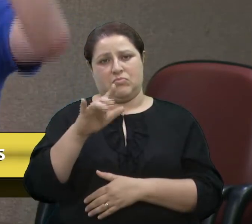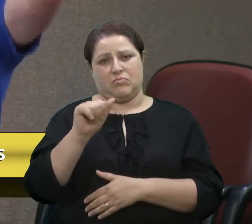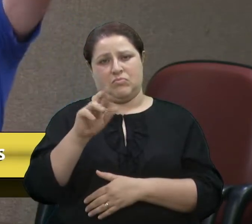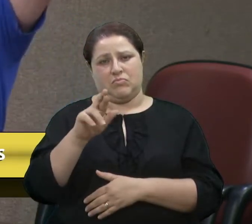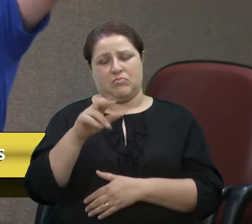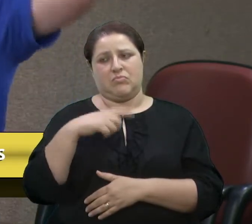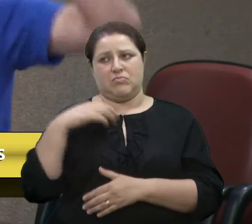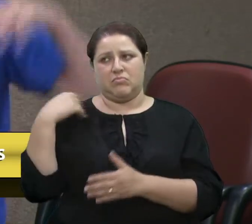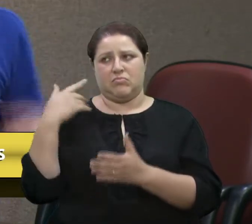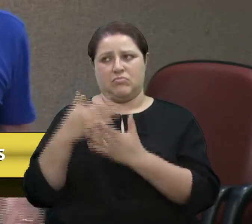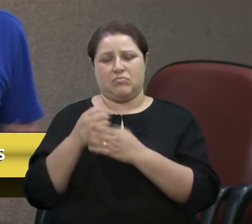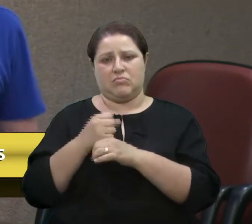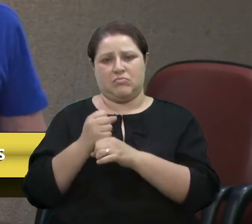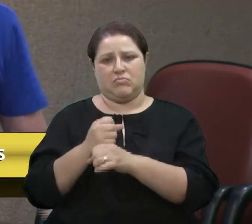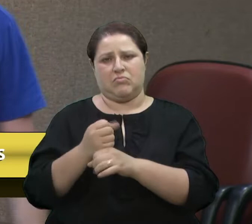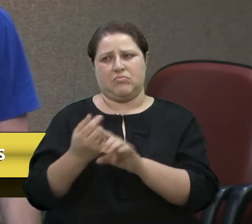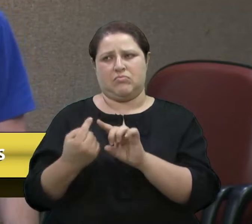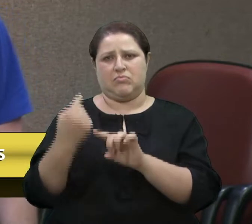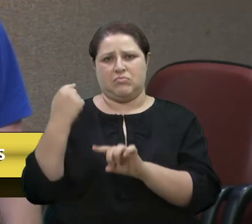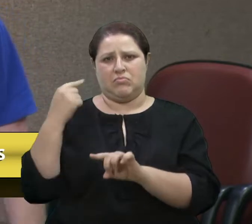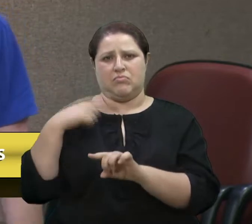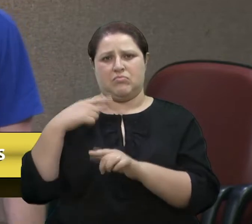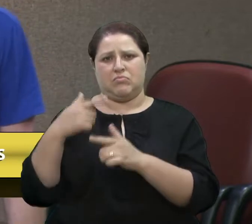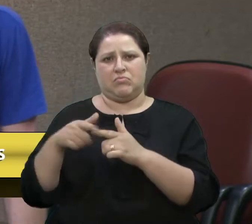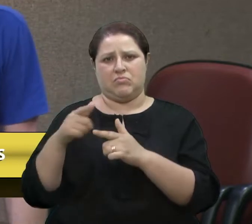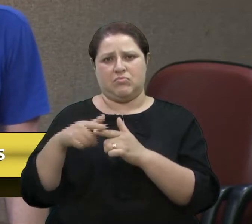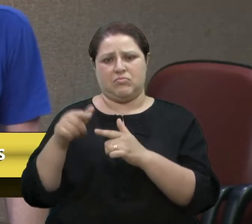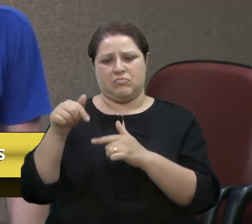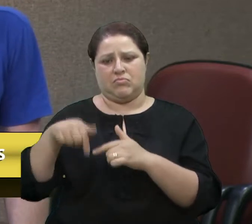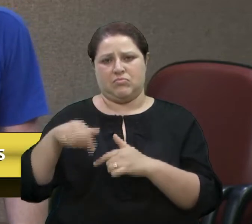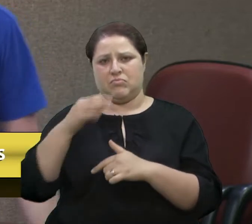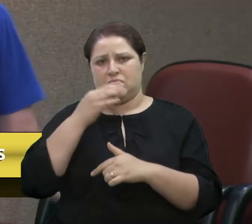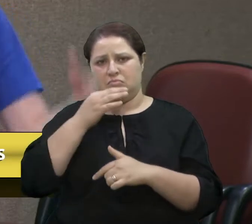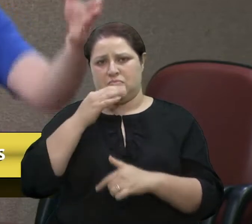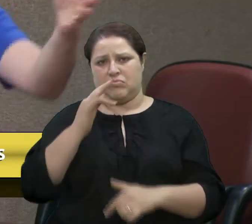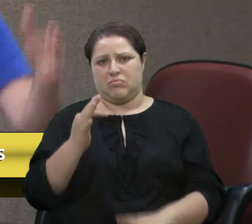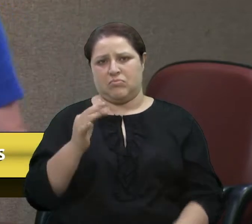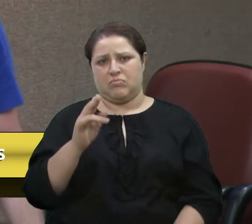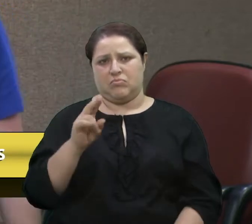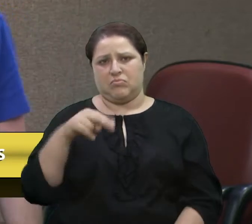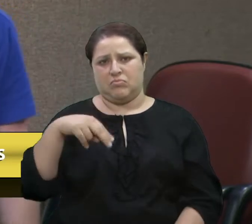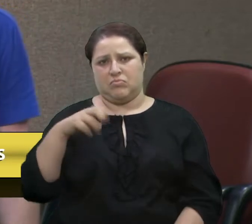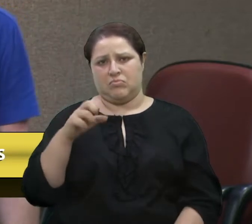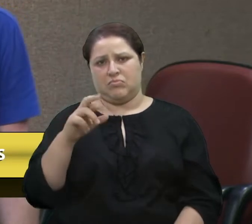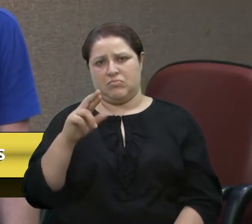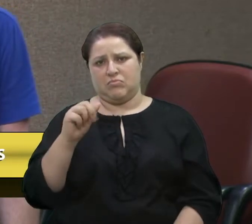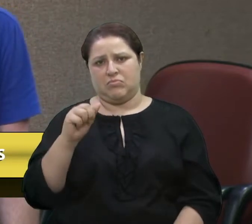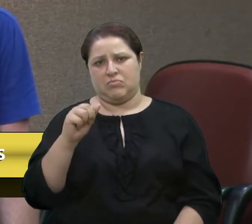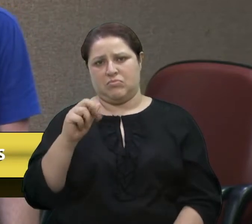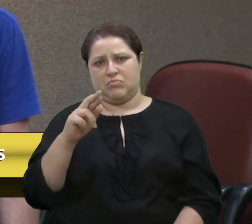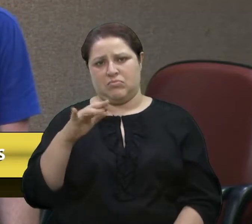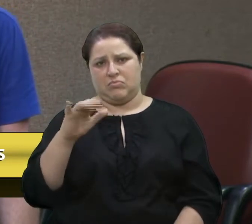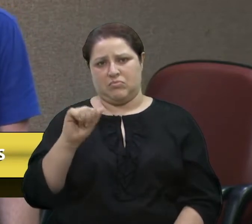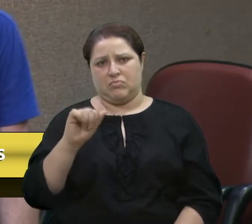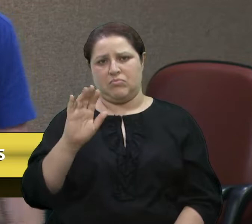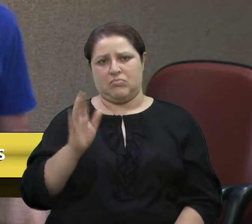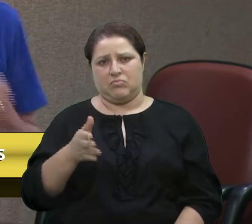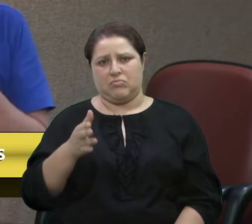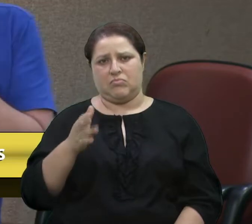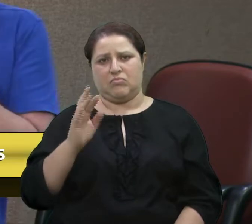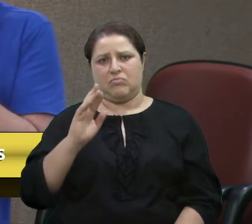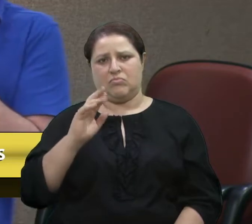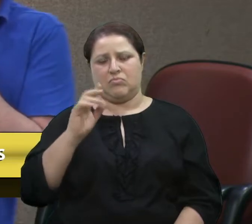desde 2000 e não sei quando, nós tínhamos um problema de funerárias em Caxias. O vereador Rafael me comentou que era uma dificuldade resolver esse problema.